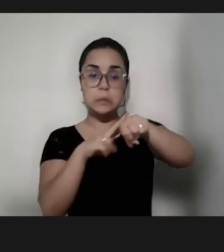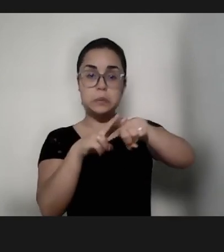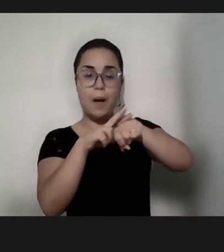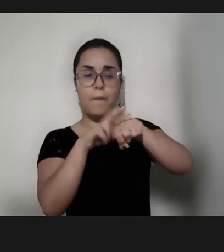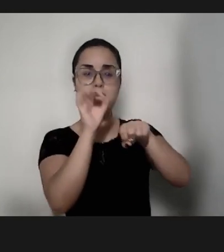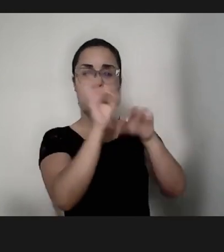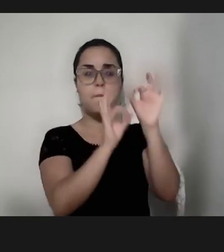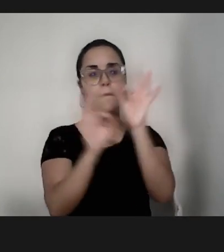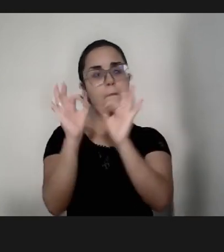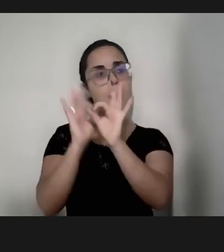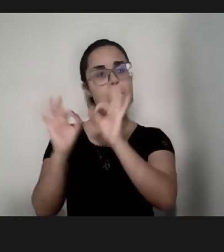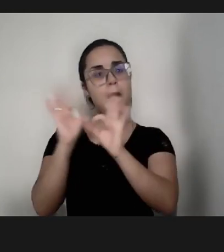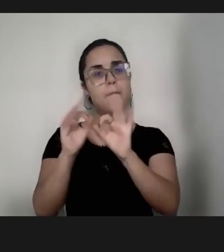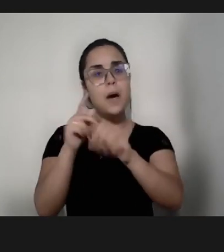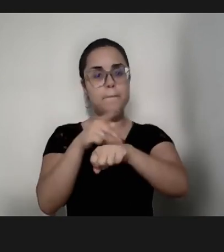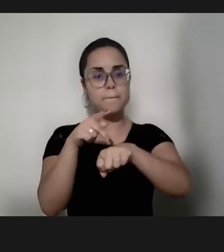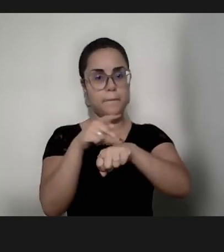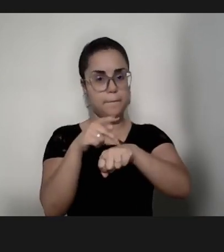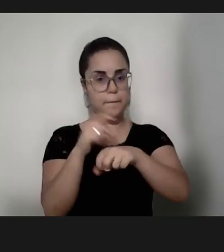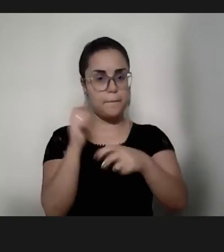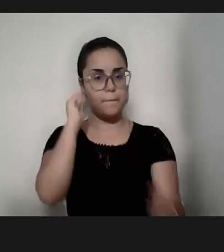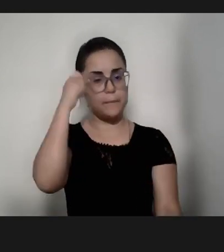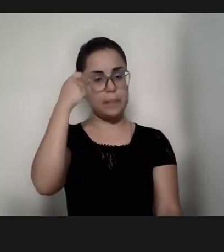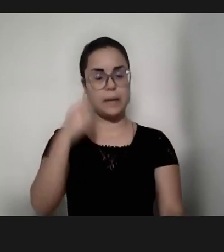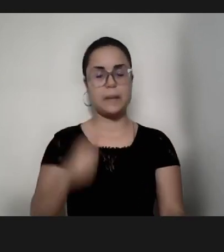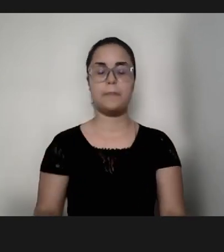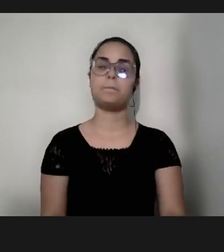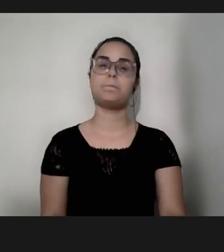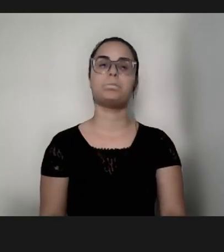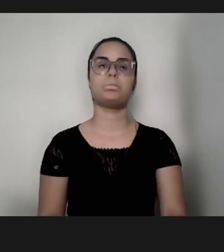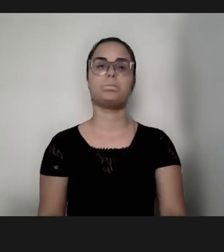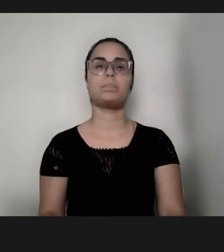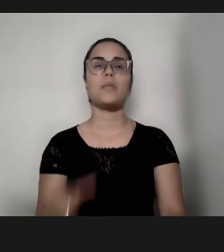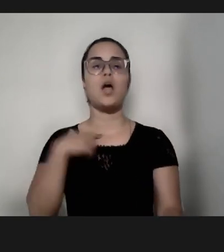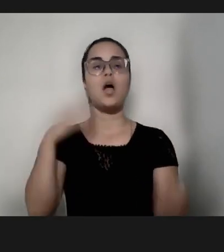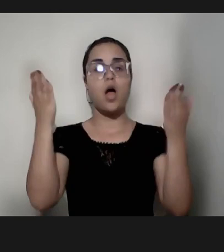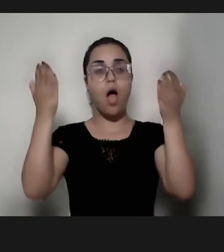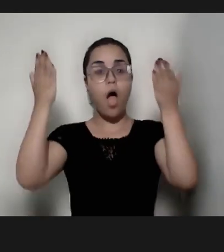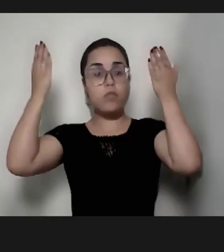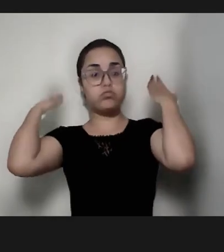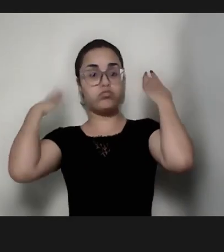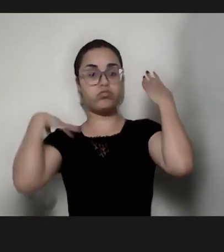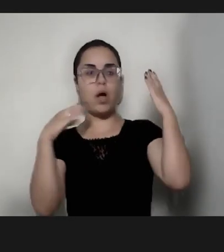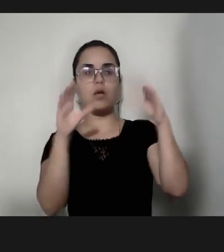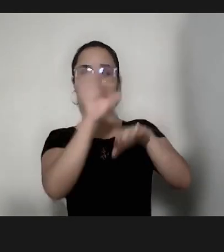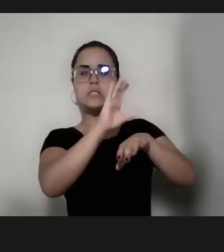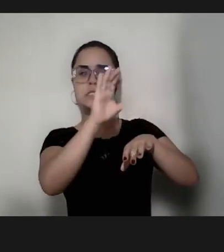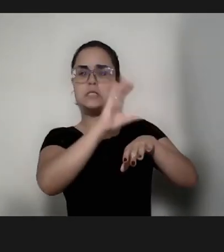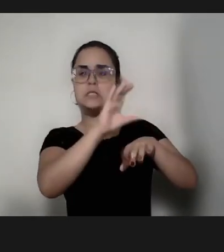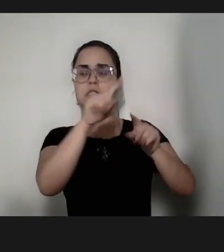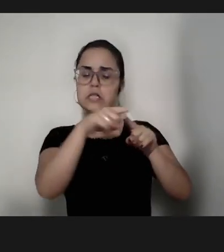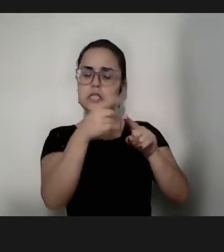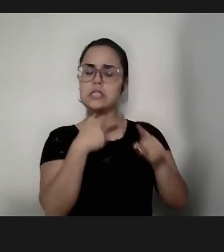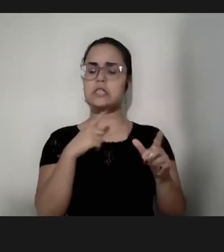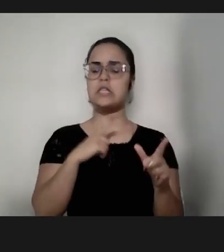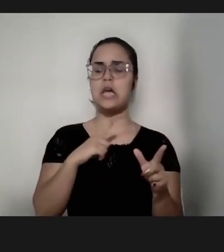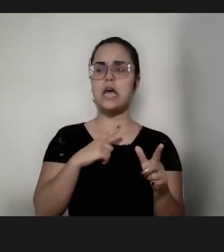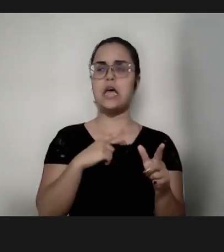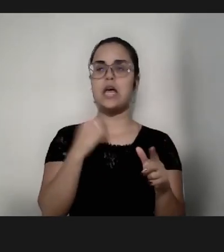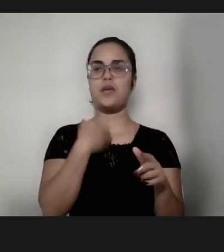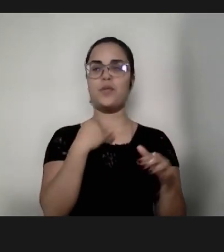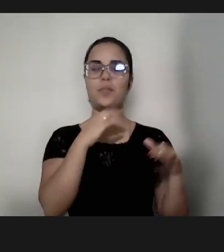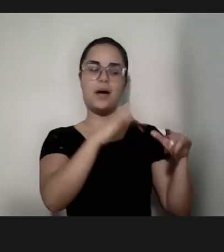e ao meu fundo tem um papel de parede em tom cinza, e a minha esquerda tem uma impressora.